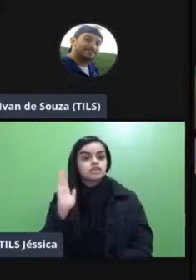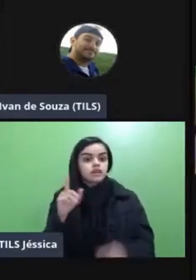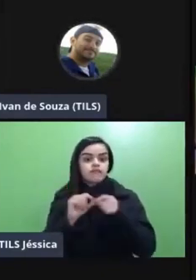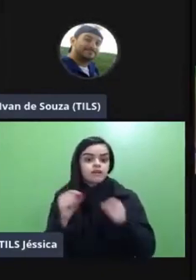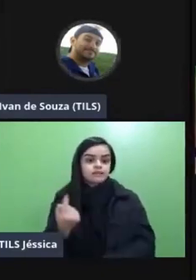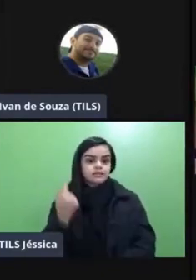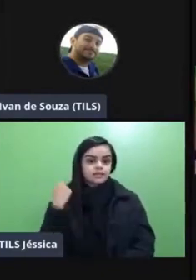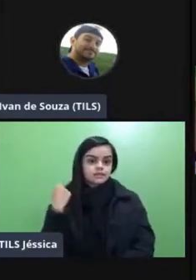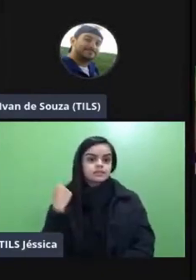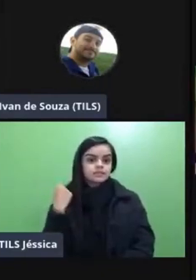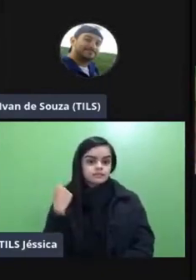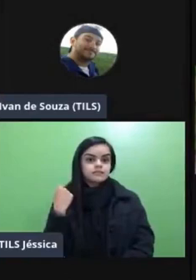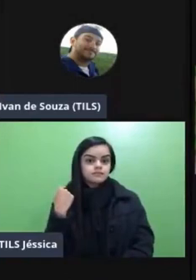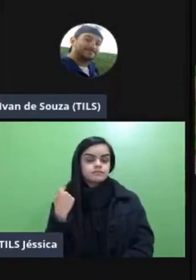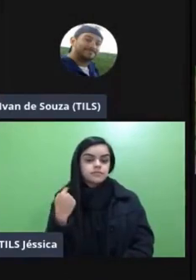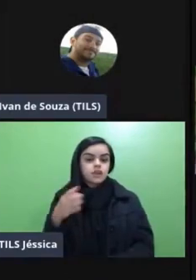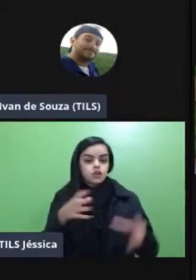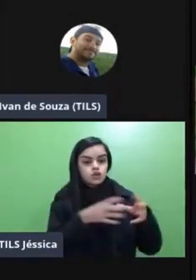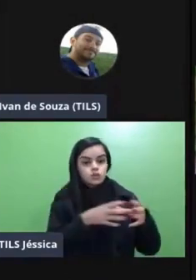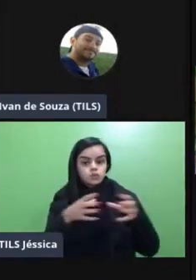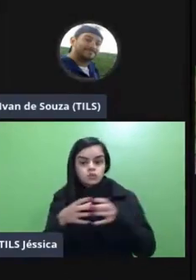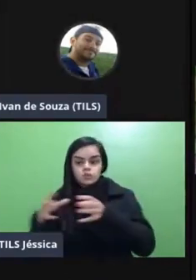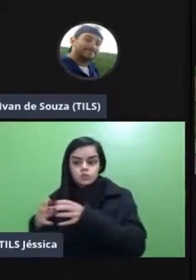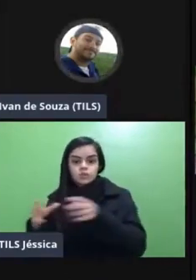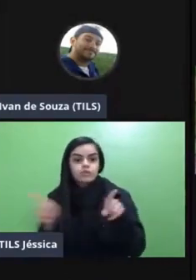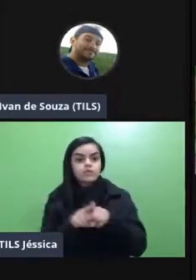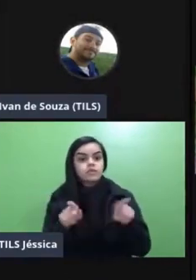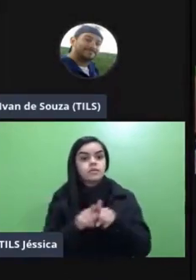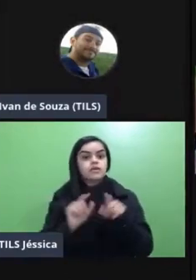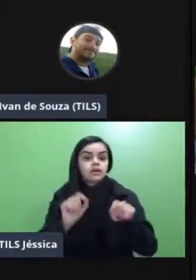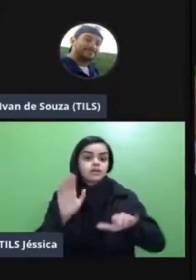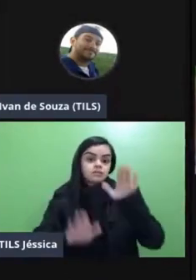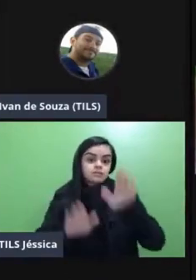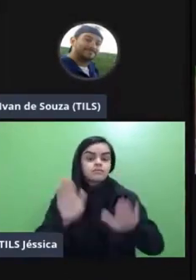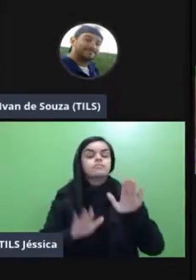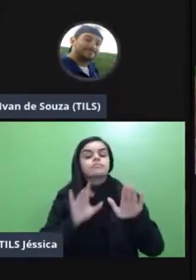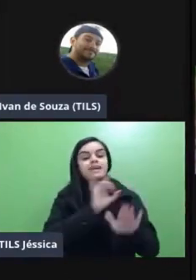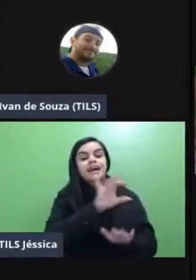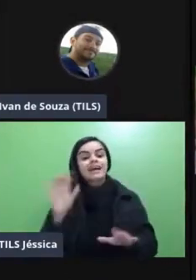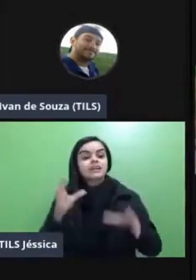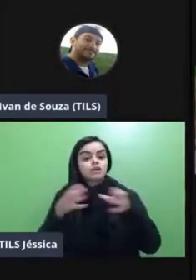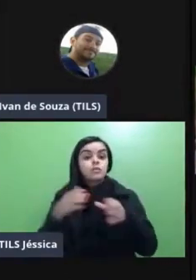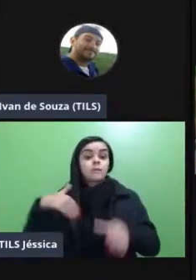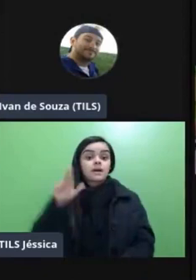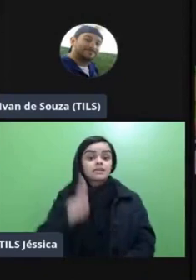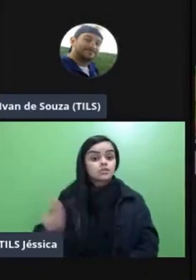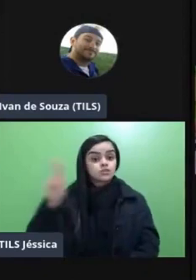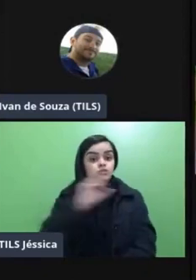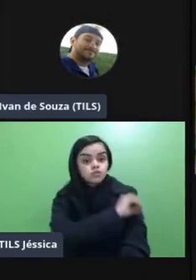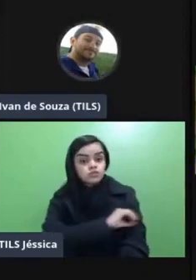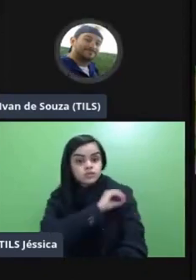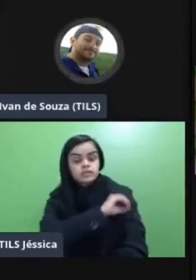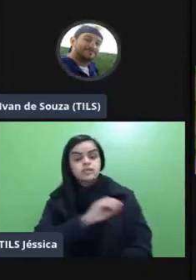gente divide as salas em grupos e determina atividades diferentes para cada grupo esse é o modelo que eu mais uso nas oficinas de educação